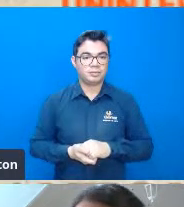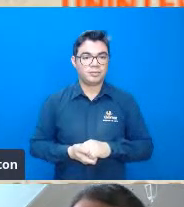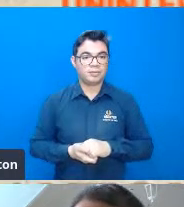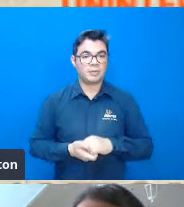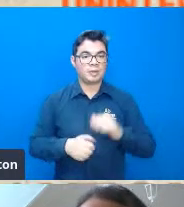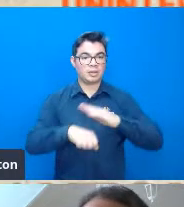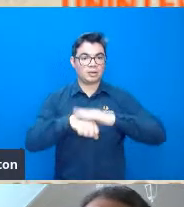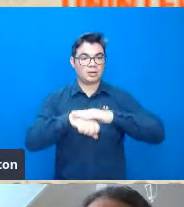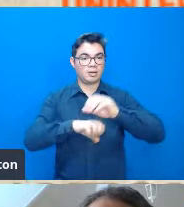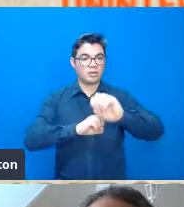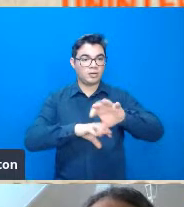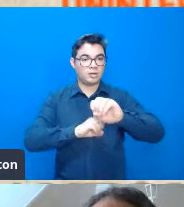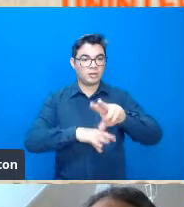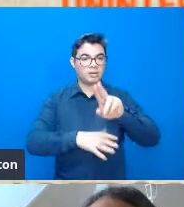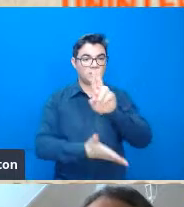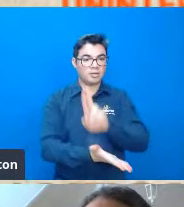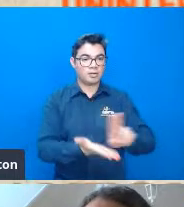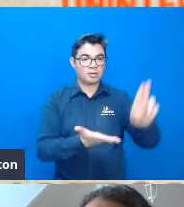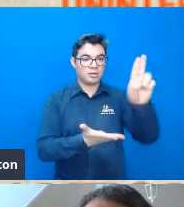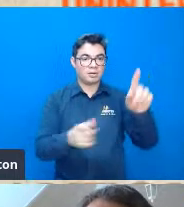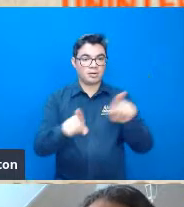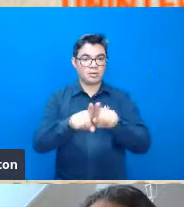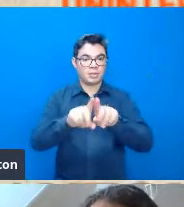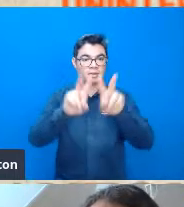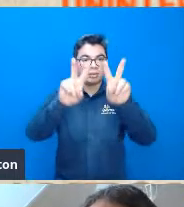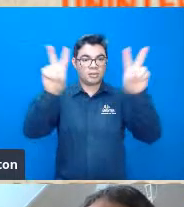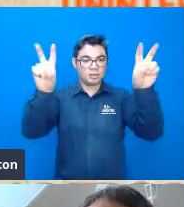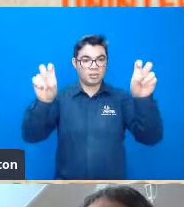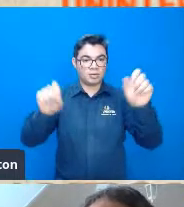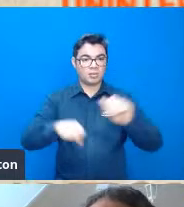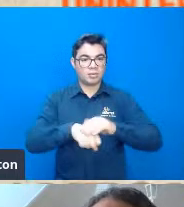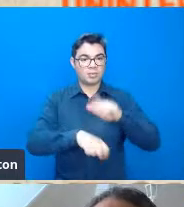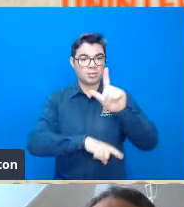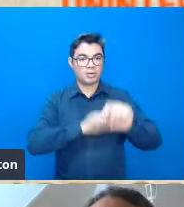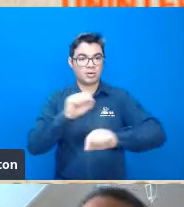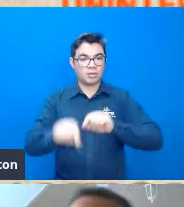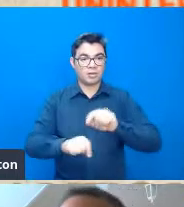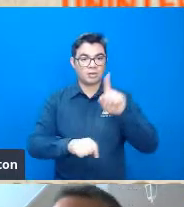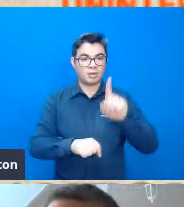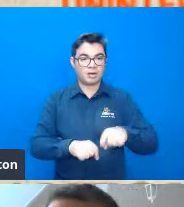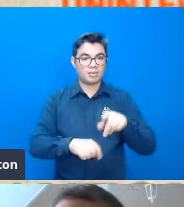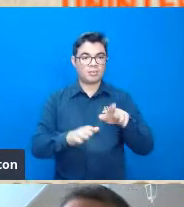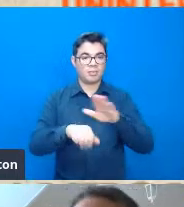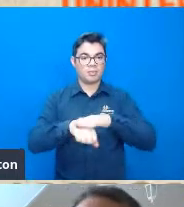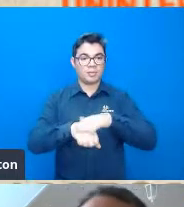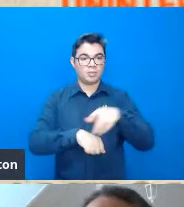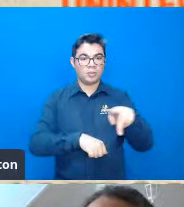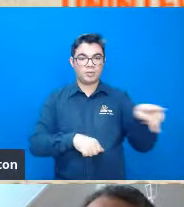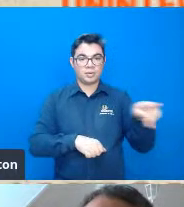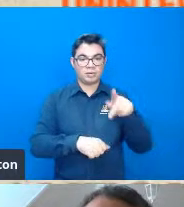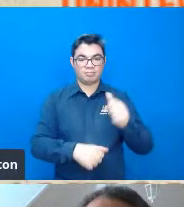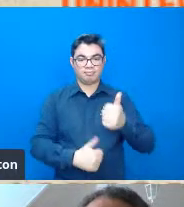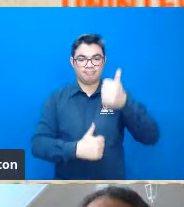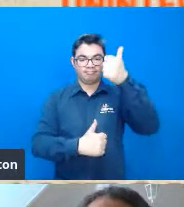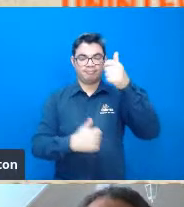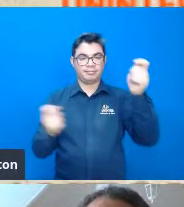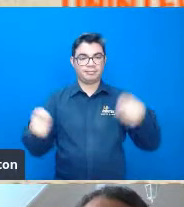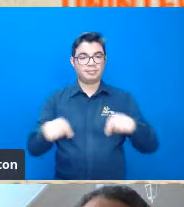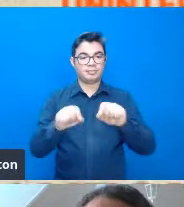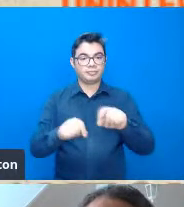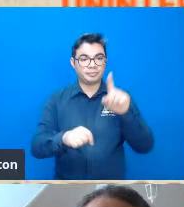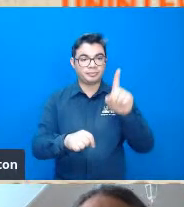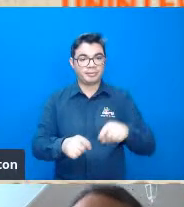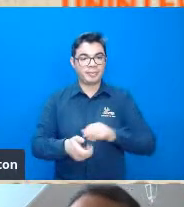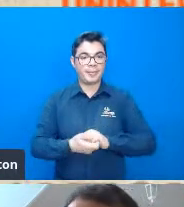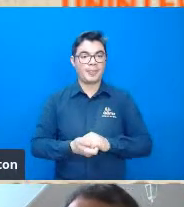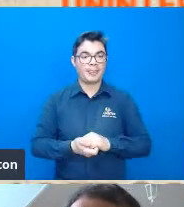docência universitária e o título mais elevado é o título de professor titular então do qual ele já